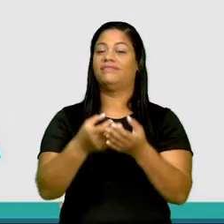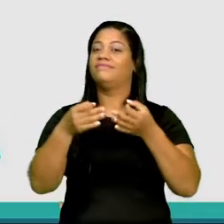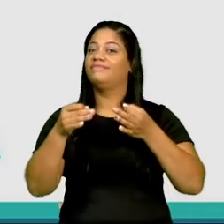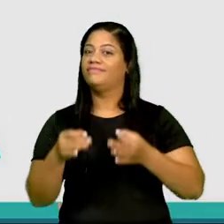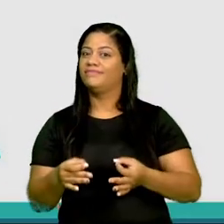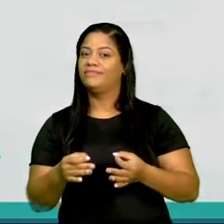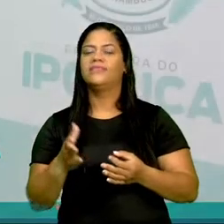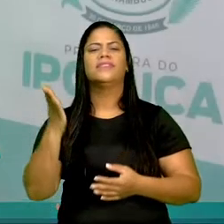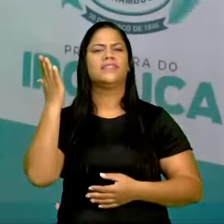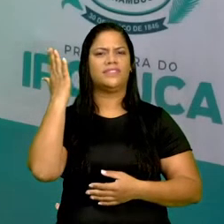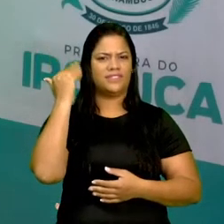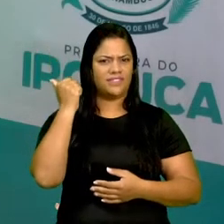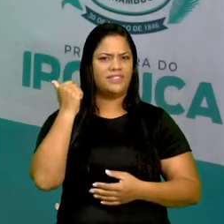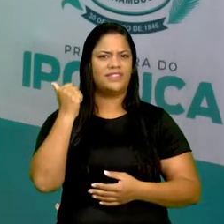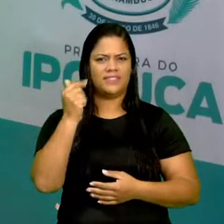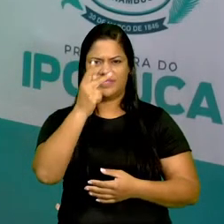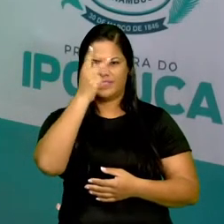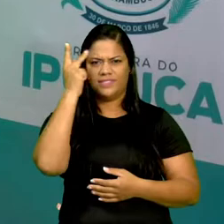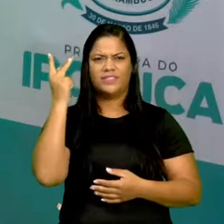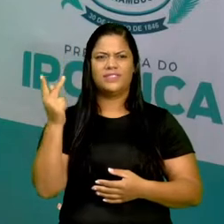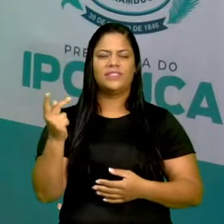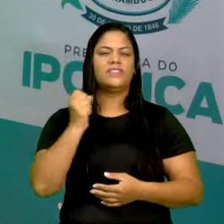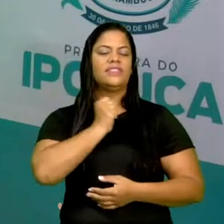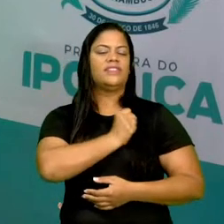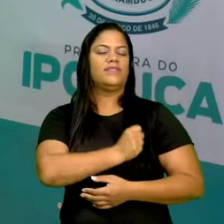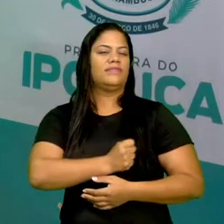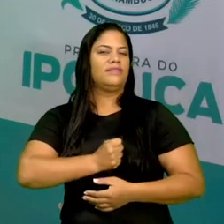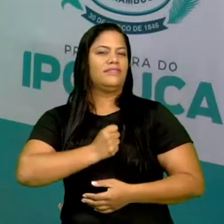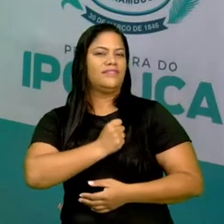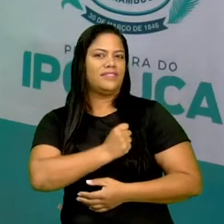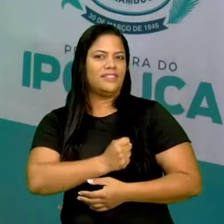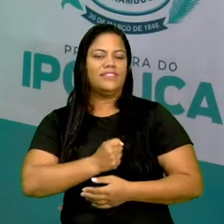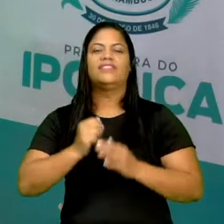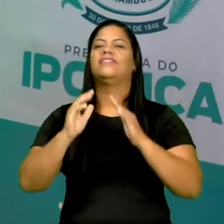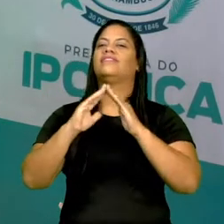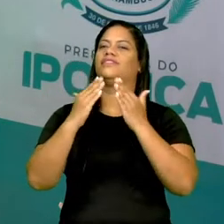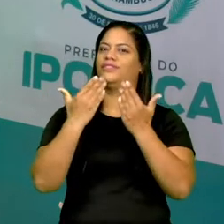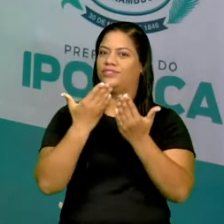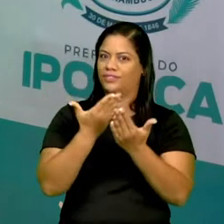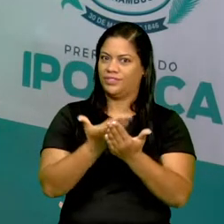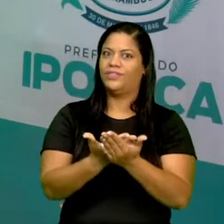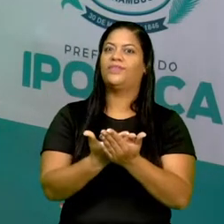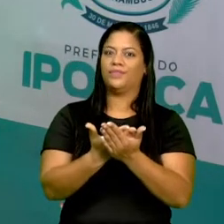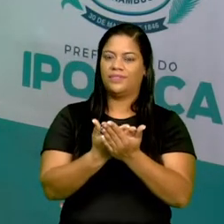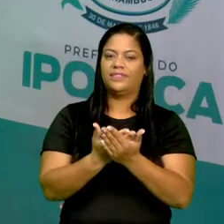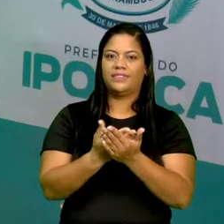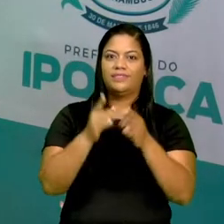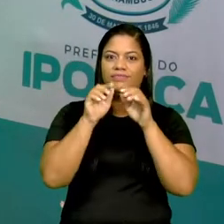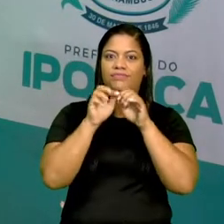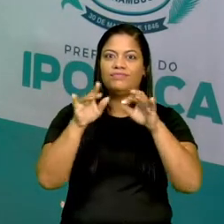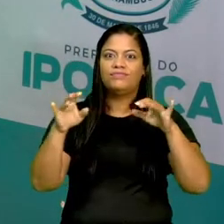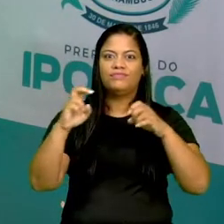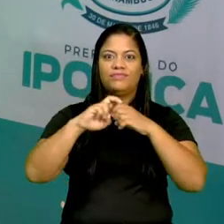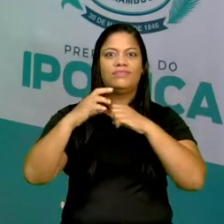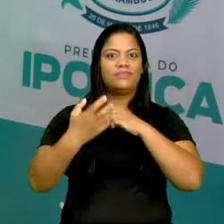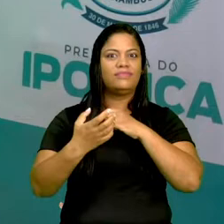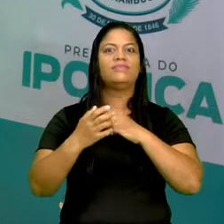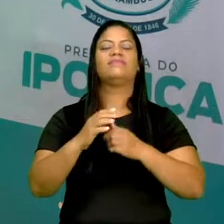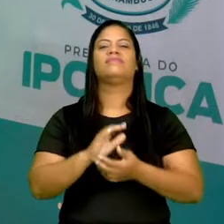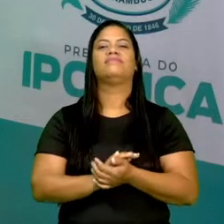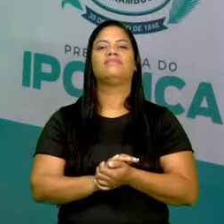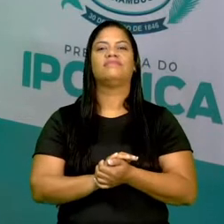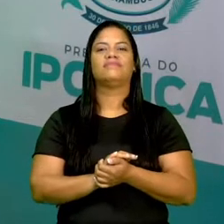certo? Eu sei que muita gente deve estar com saudade da escola nesse processo de pandemia, mas vamos falar sobre